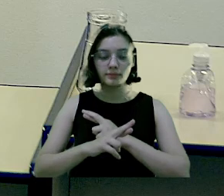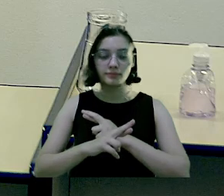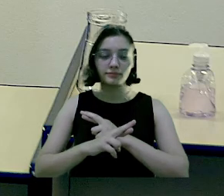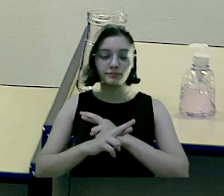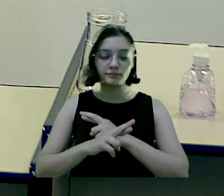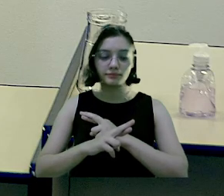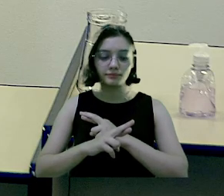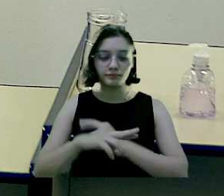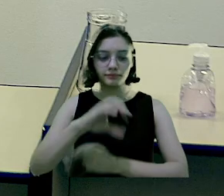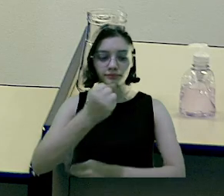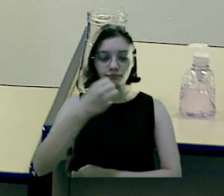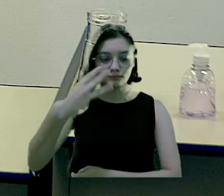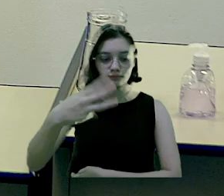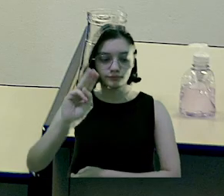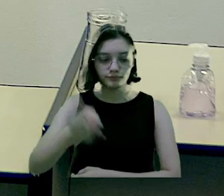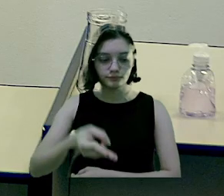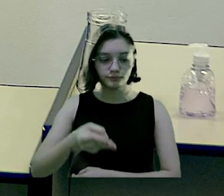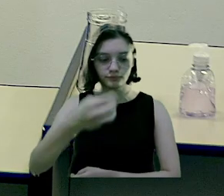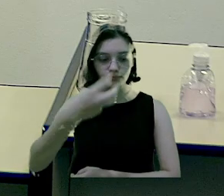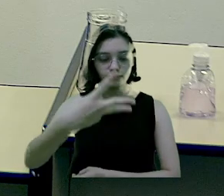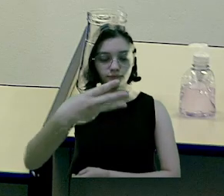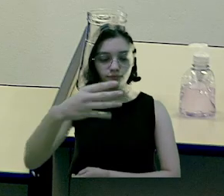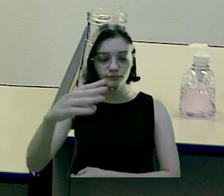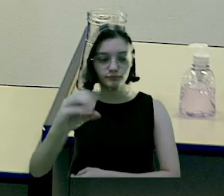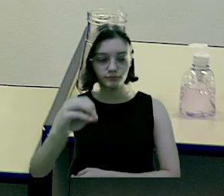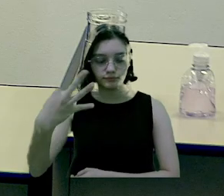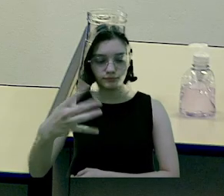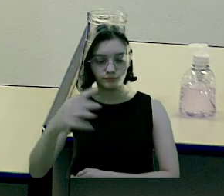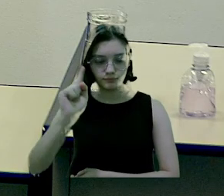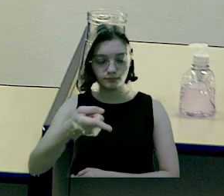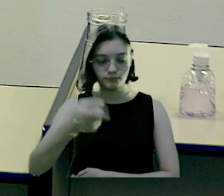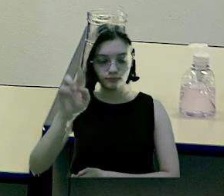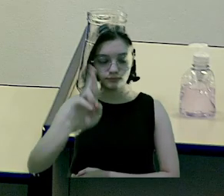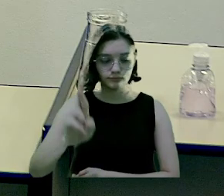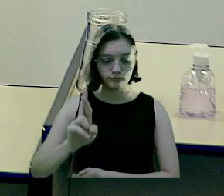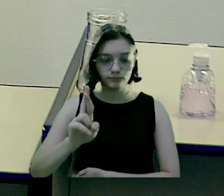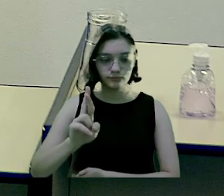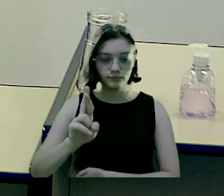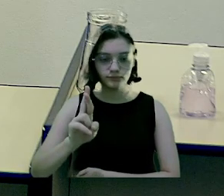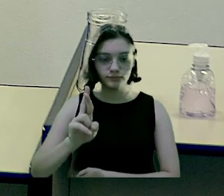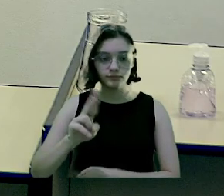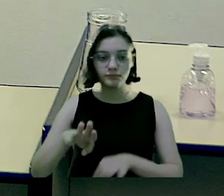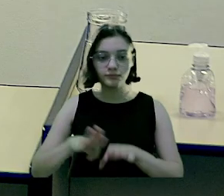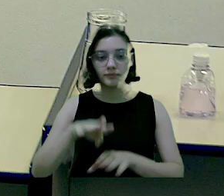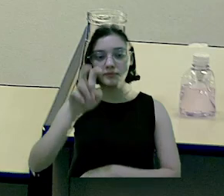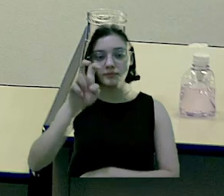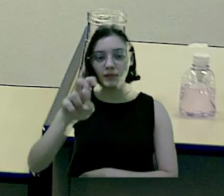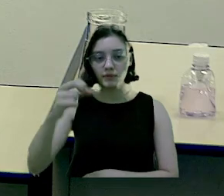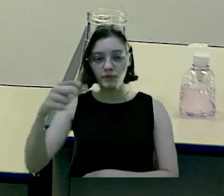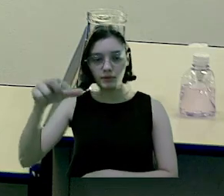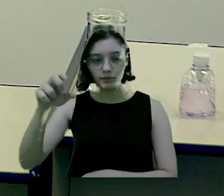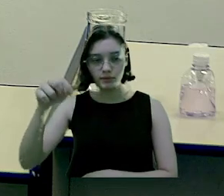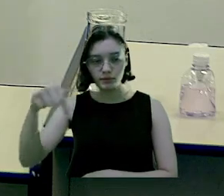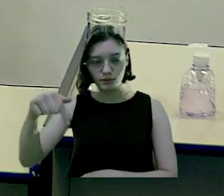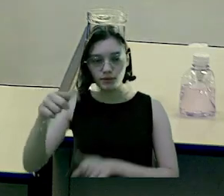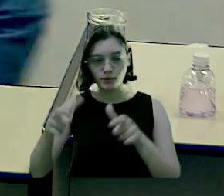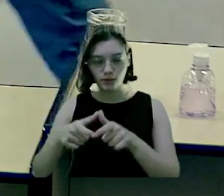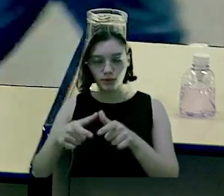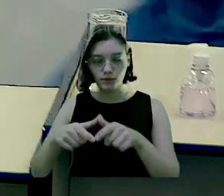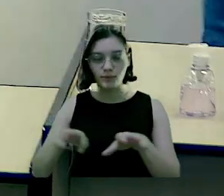correntes, R$ 83.304.539,57.